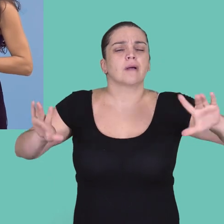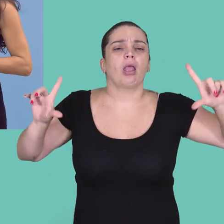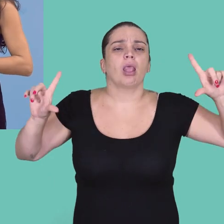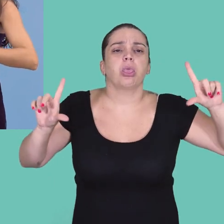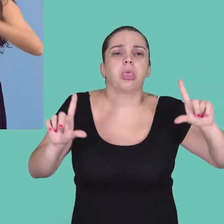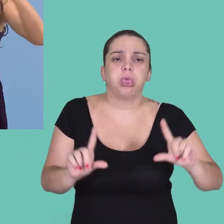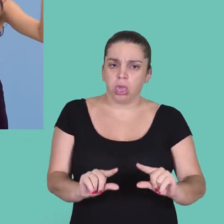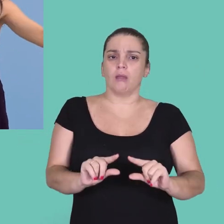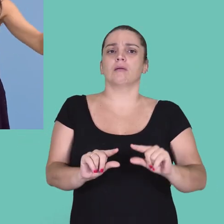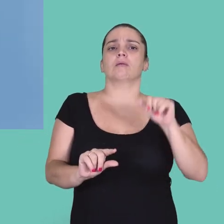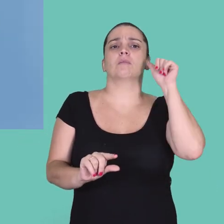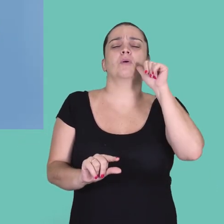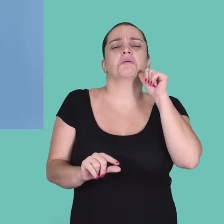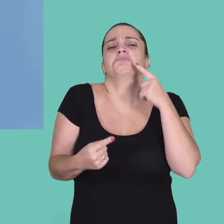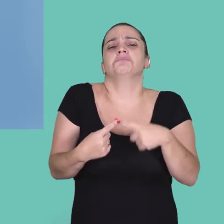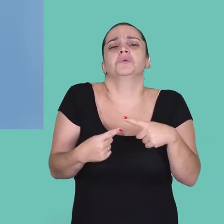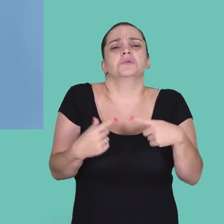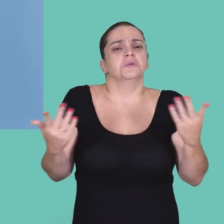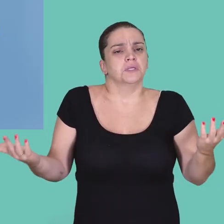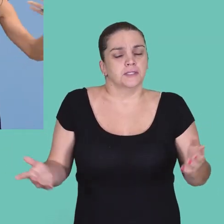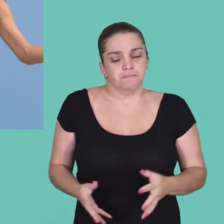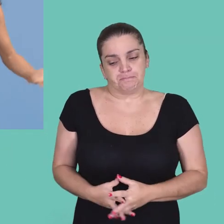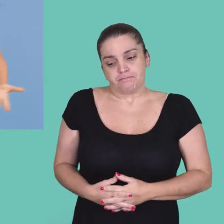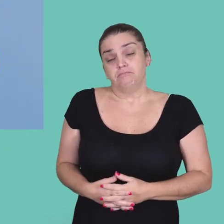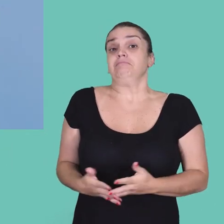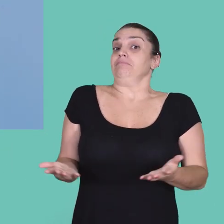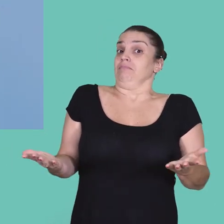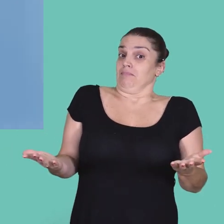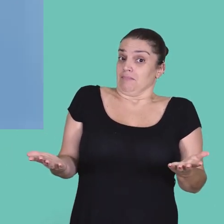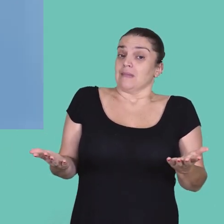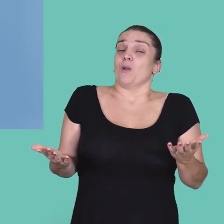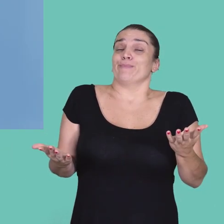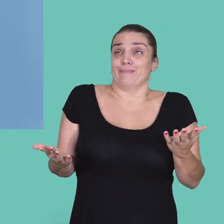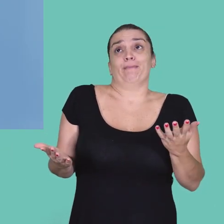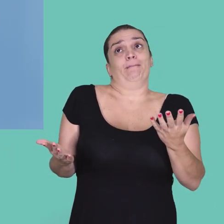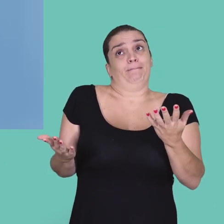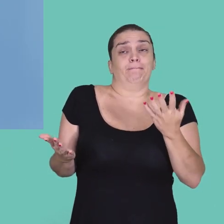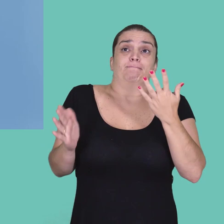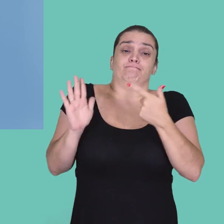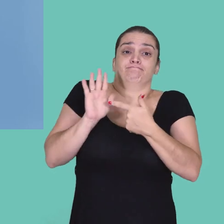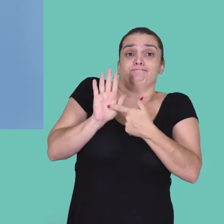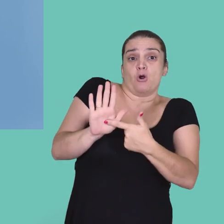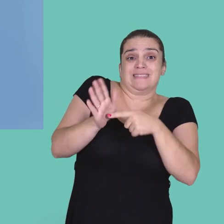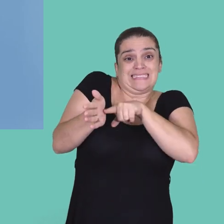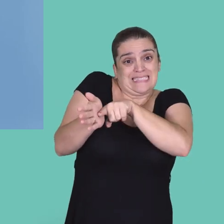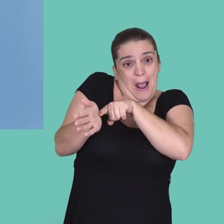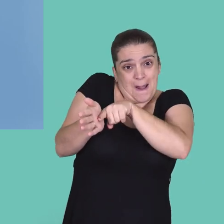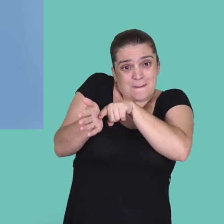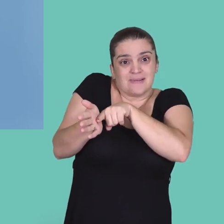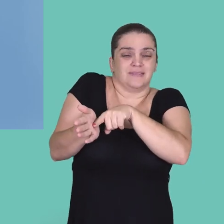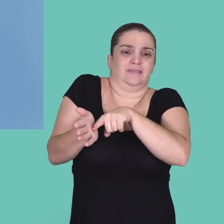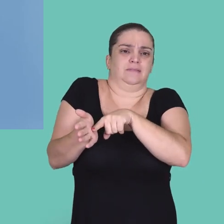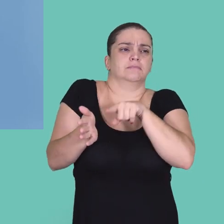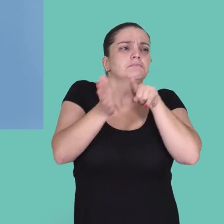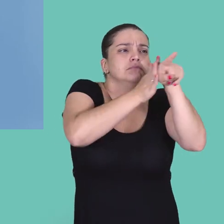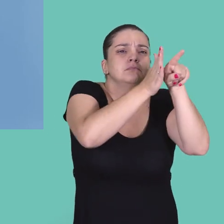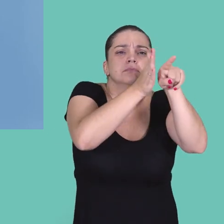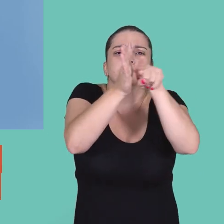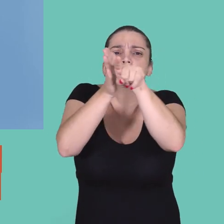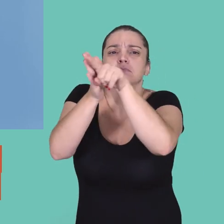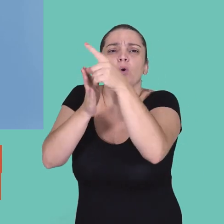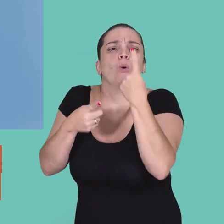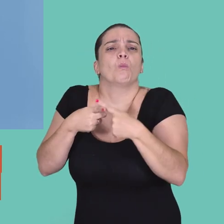o efeito tesouro? Qual será que é a grande razão para isso aí? Uma das razões apontadas com um estudo